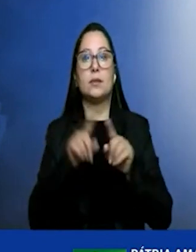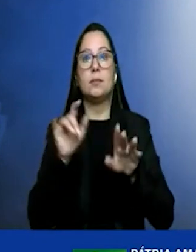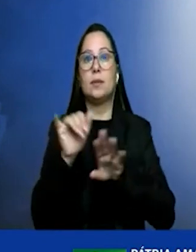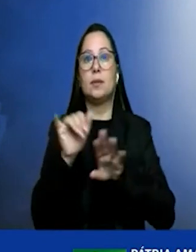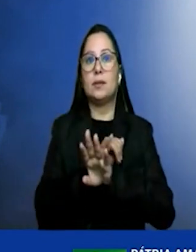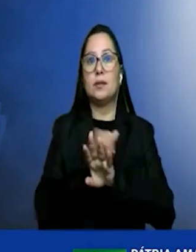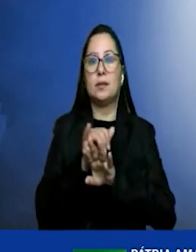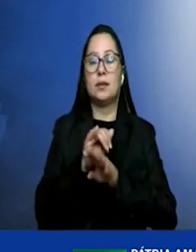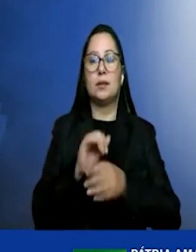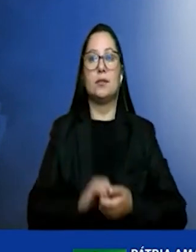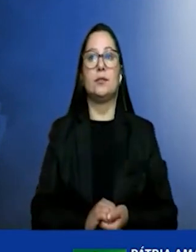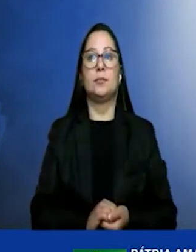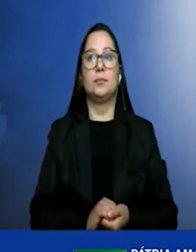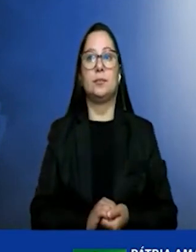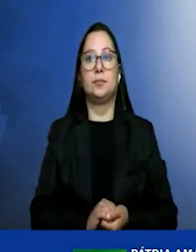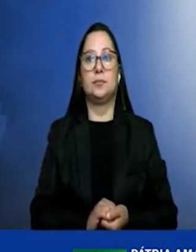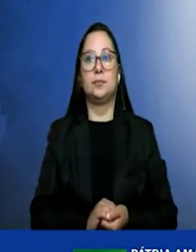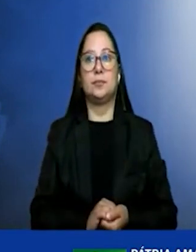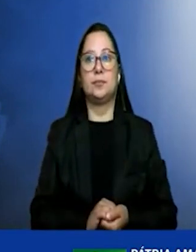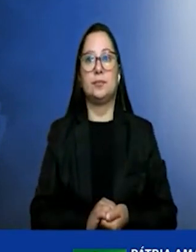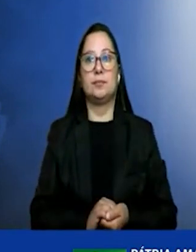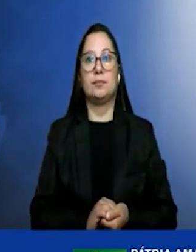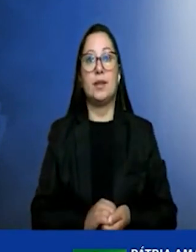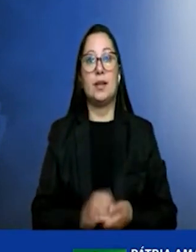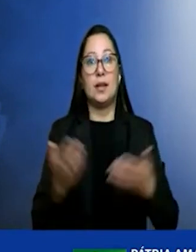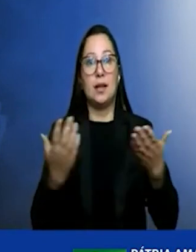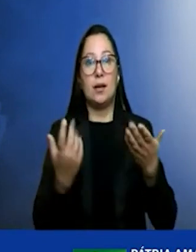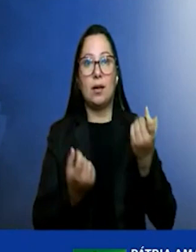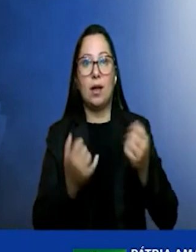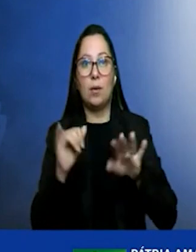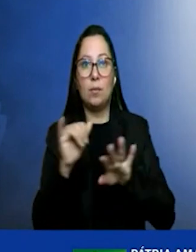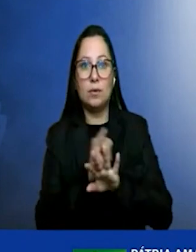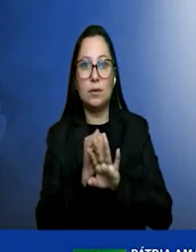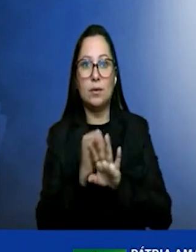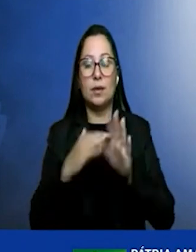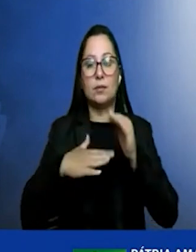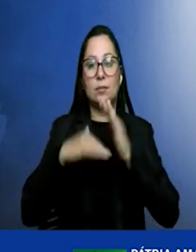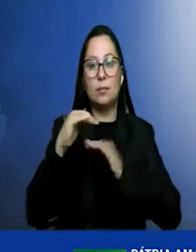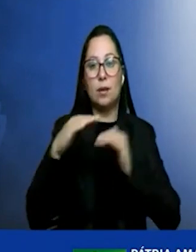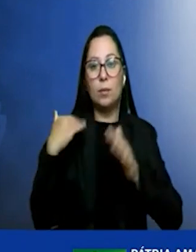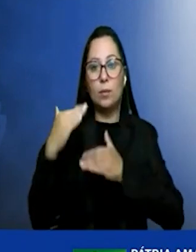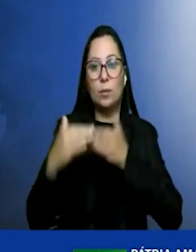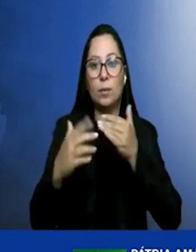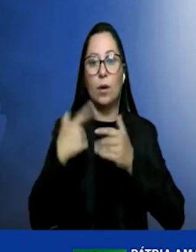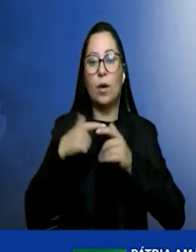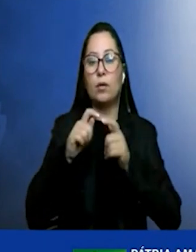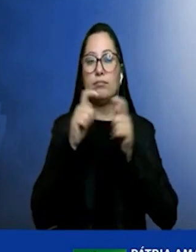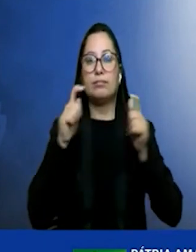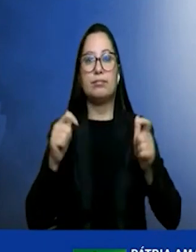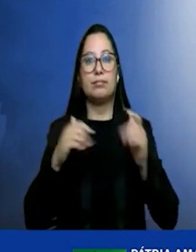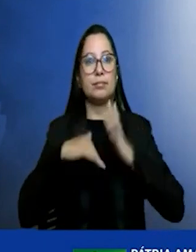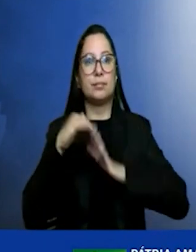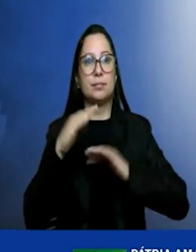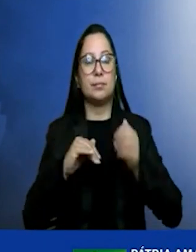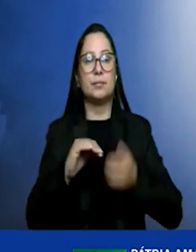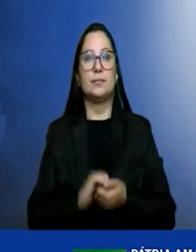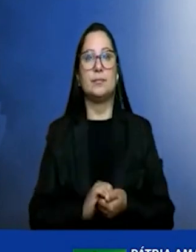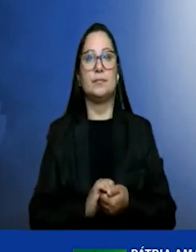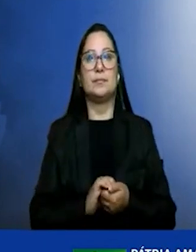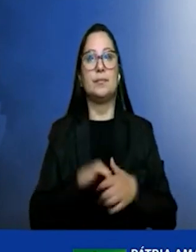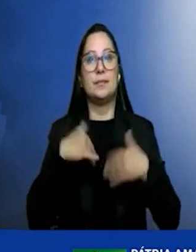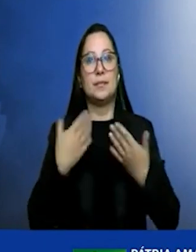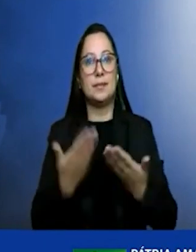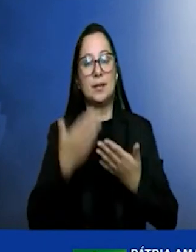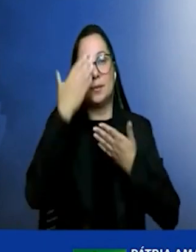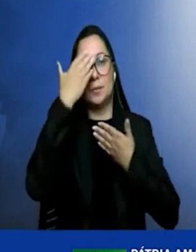e agora com tanta estratégia e algumas ações em andamento vamos ampliar essas ações então on time muito